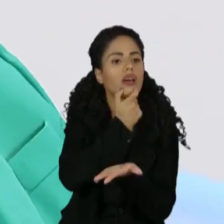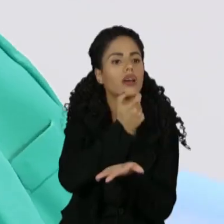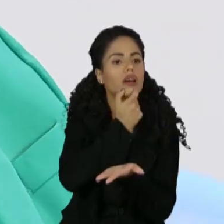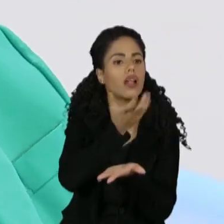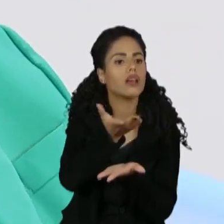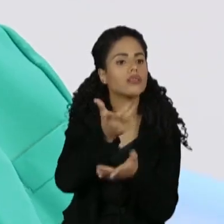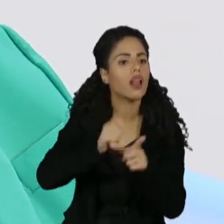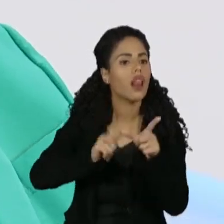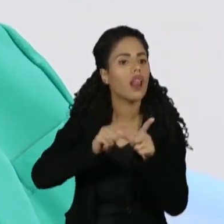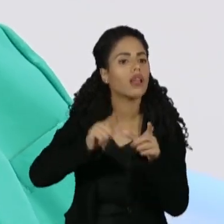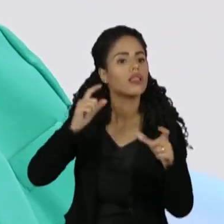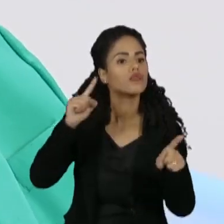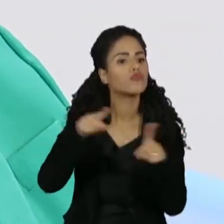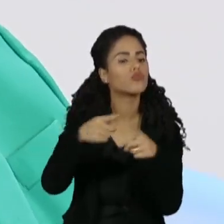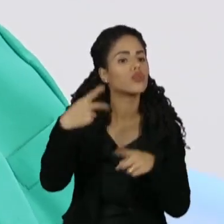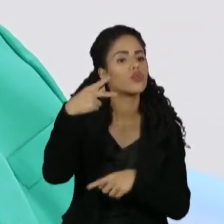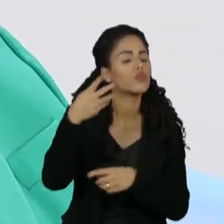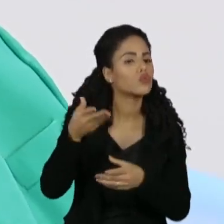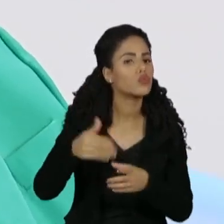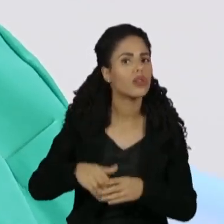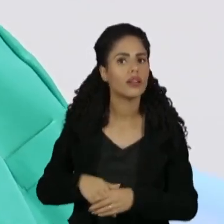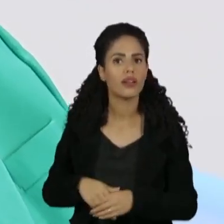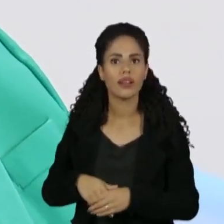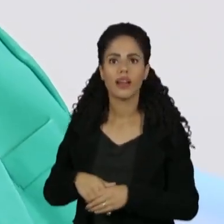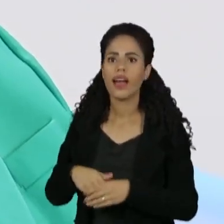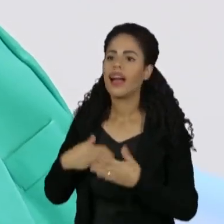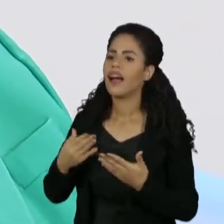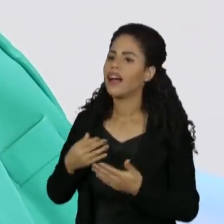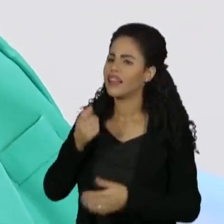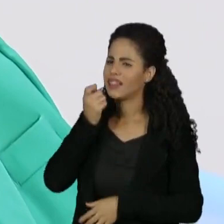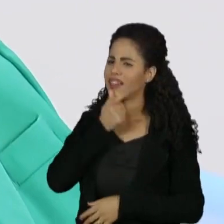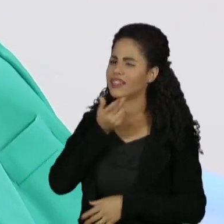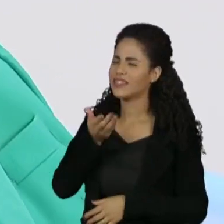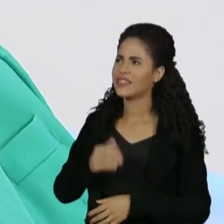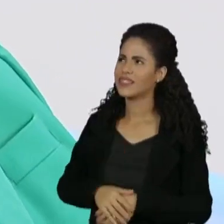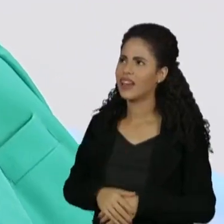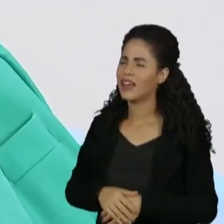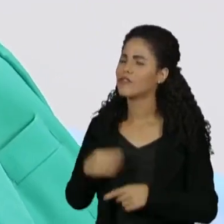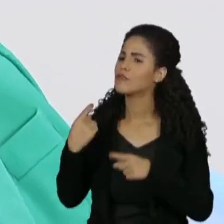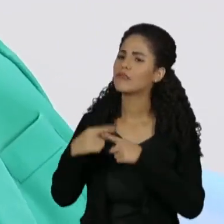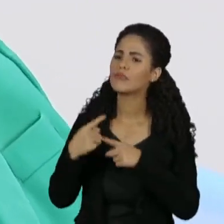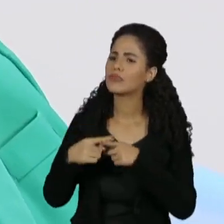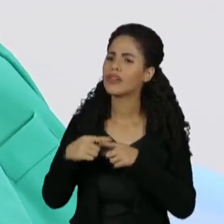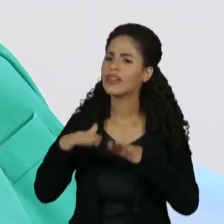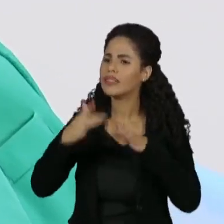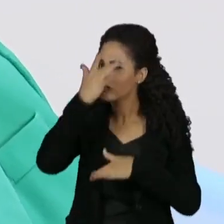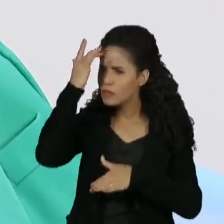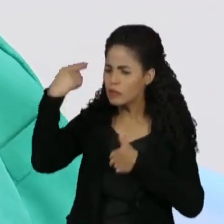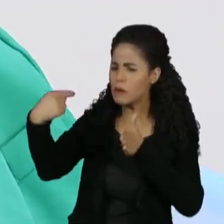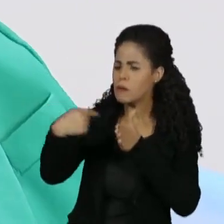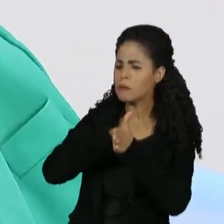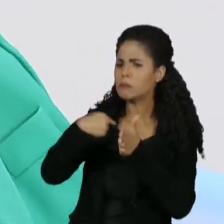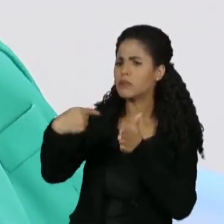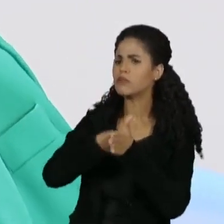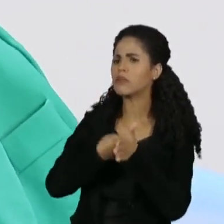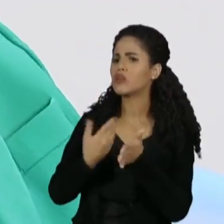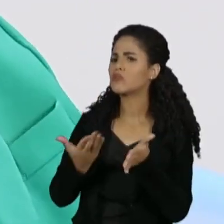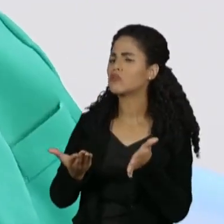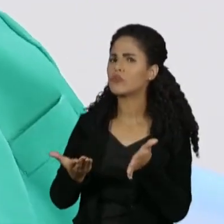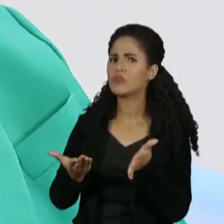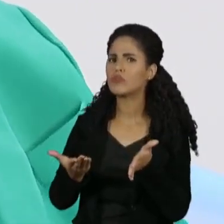Péricles? Olha, é engraçado isso que vira e mexe, tem alguém me perguntando isso, meio que